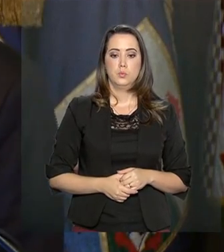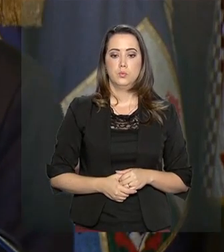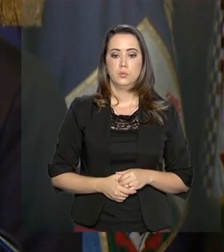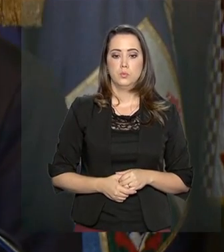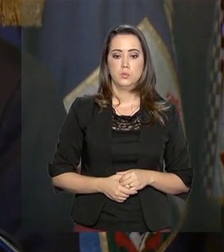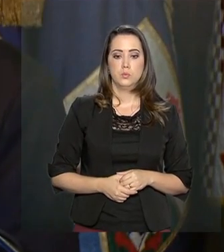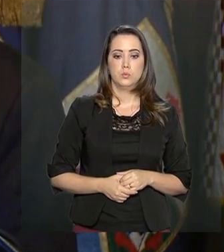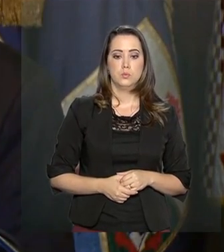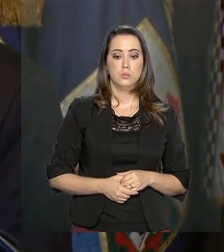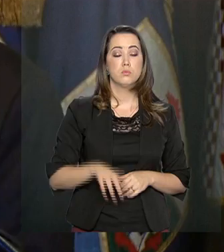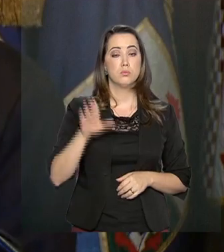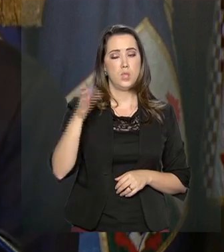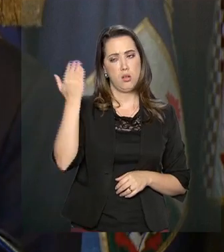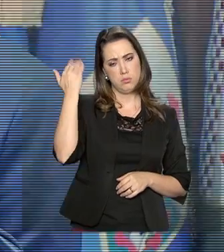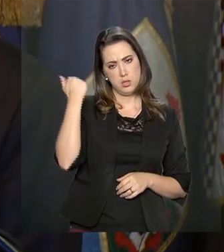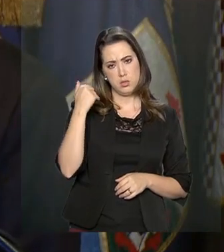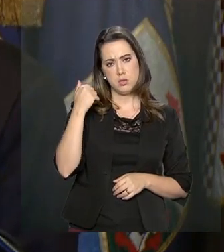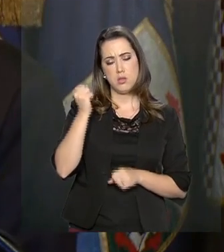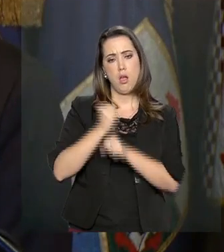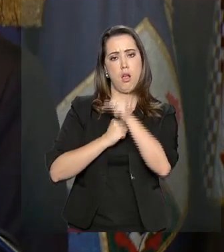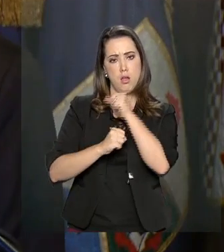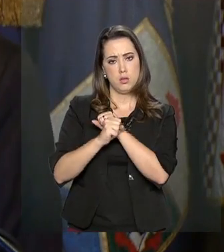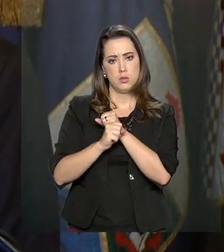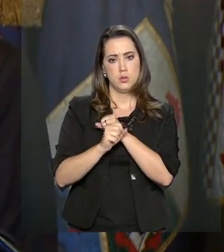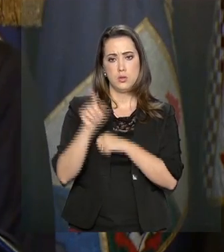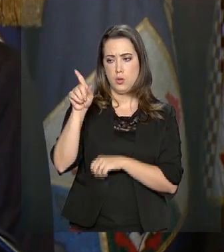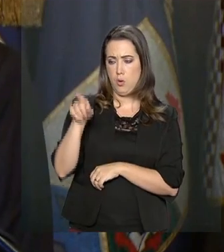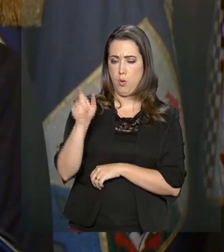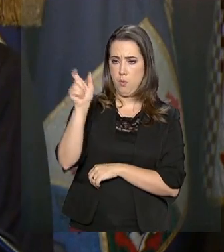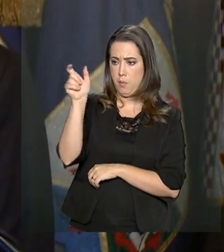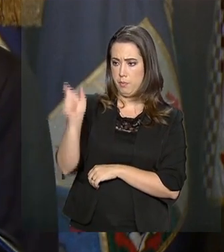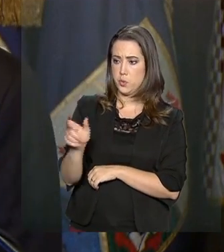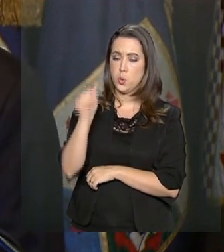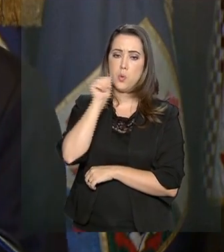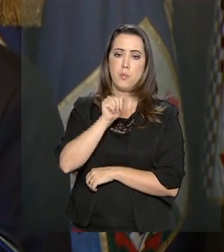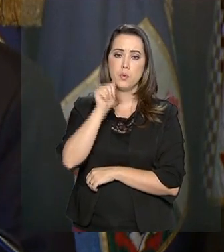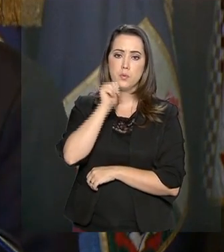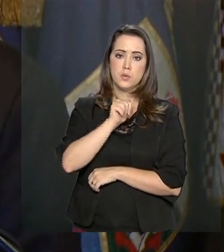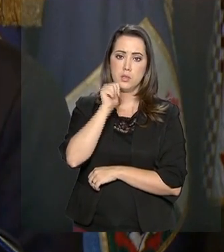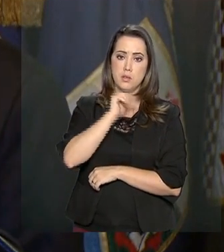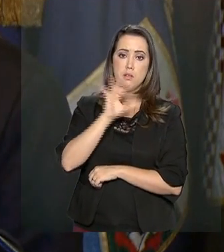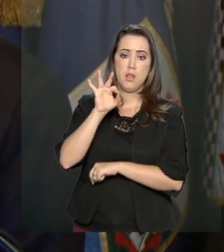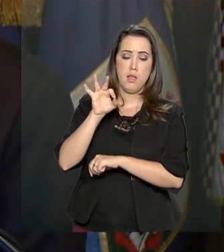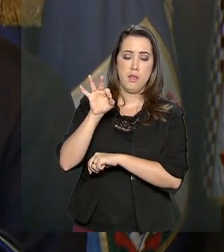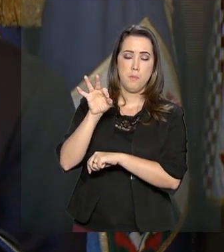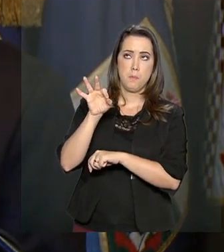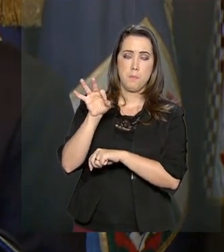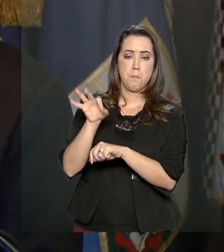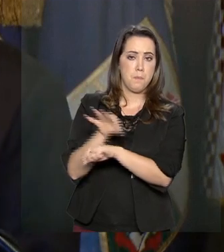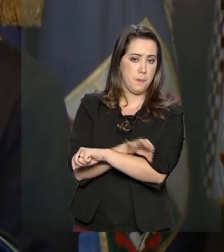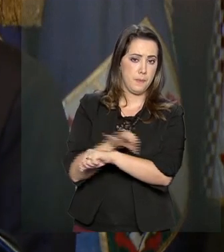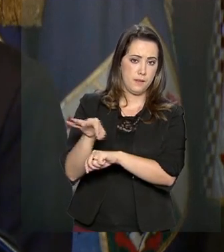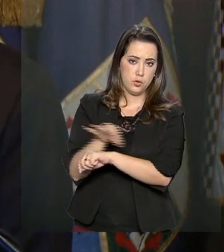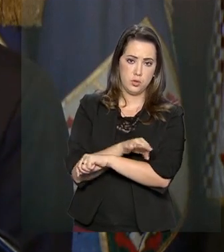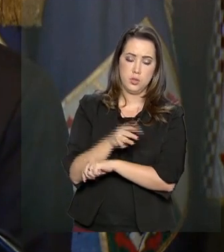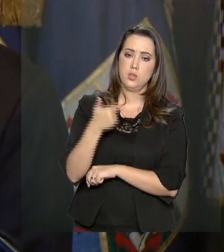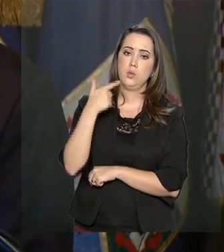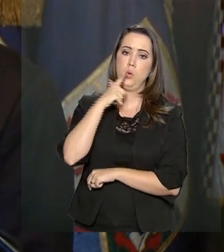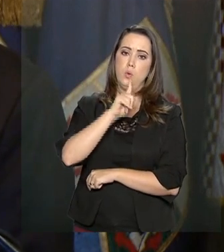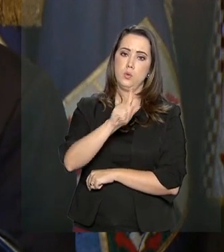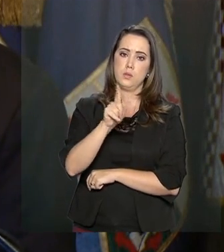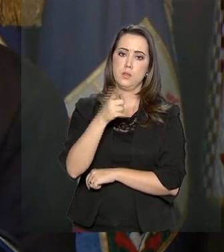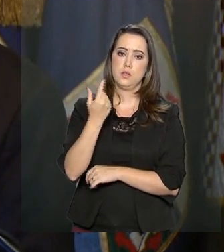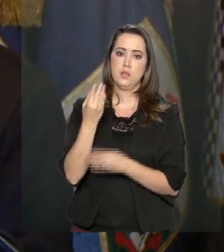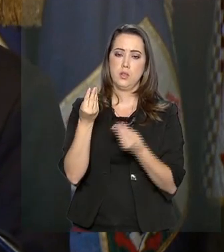Há poucos anos, uma menina, formada pelo Instituto de Militar de Engenharia, conseguiu botar na